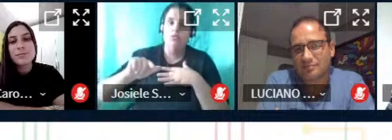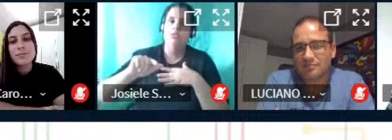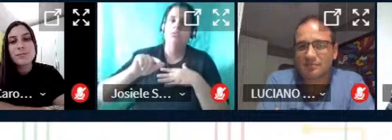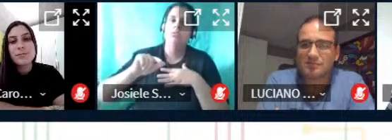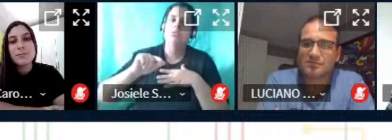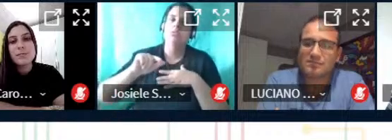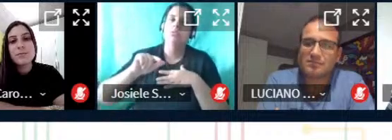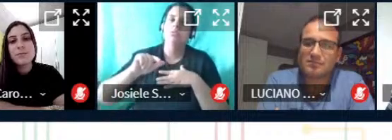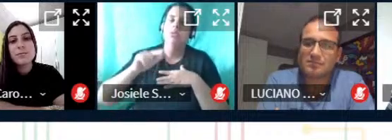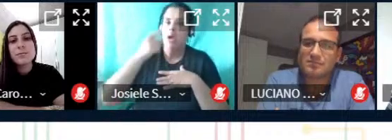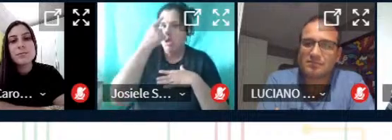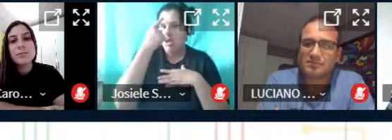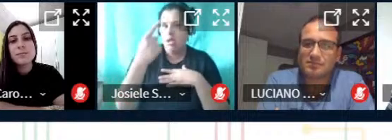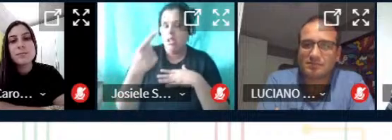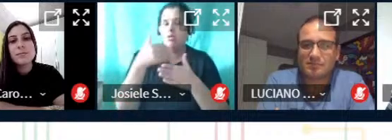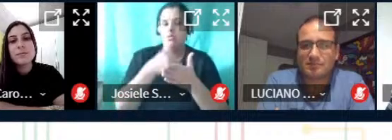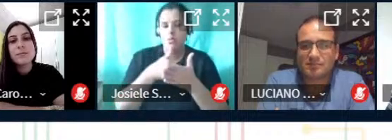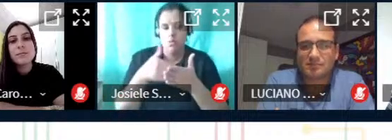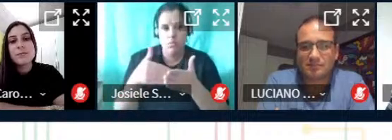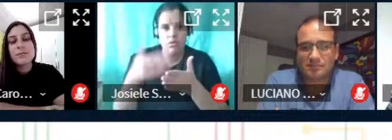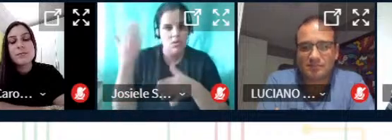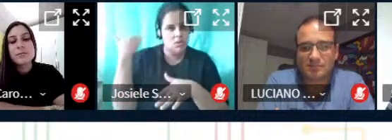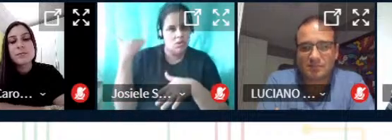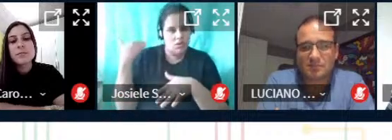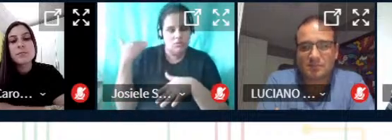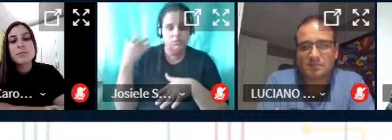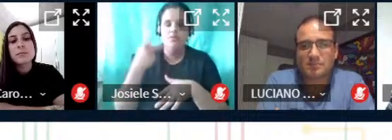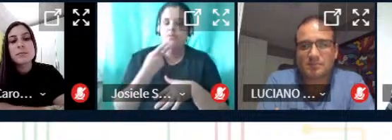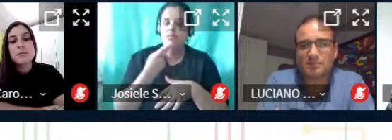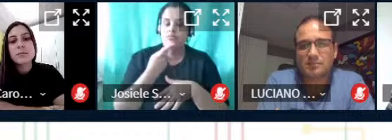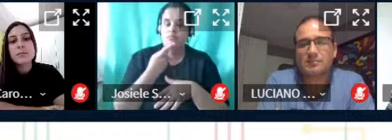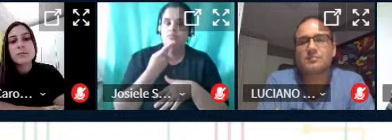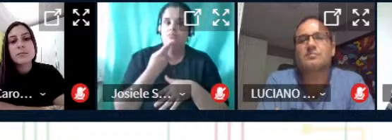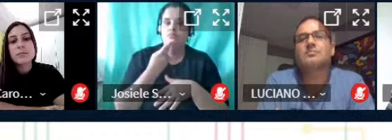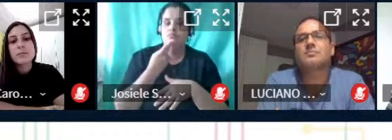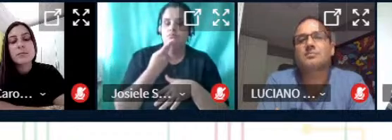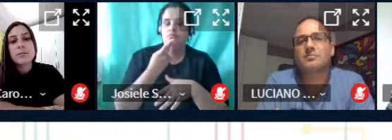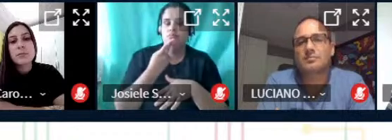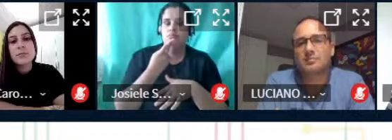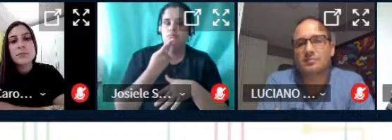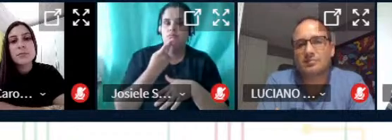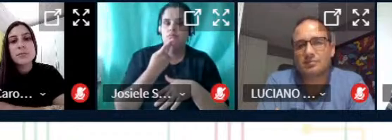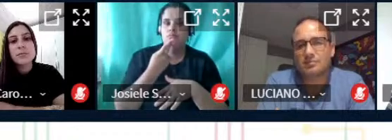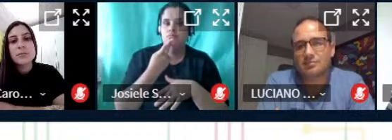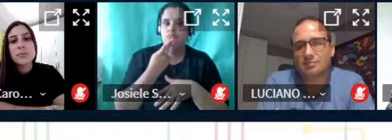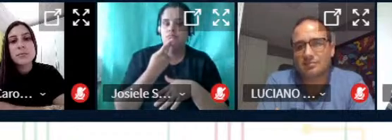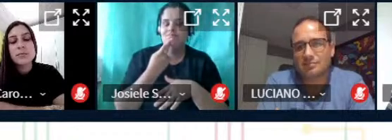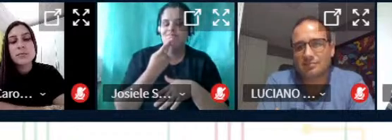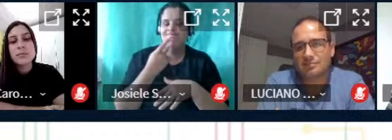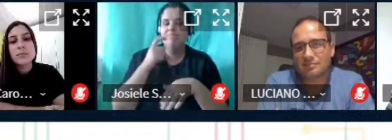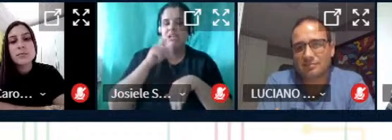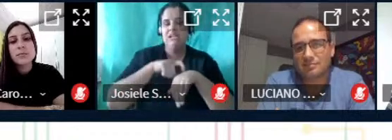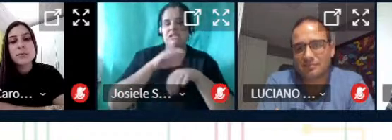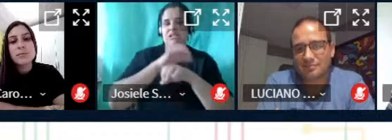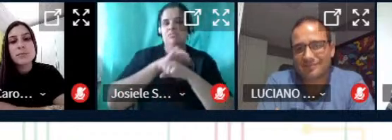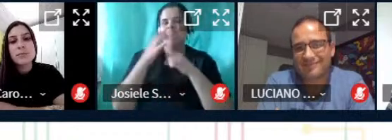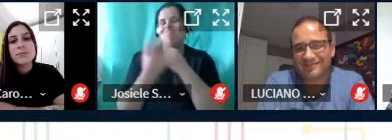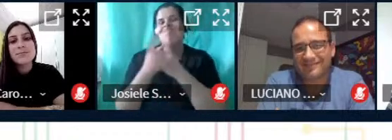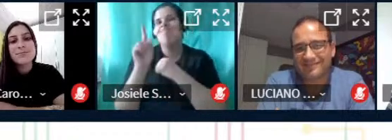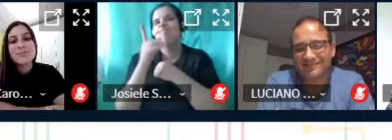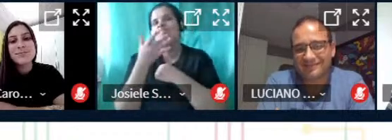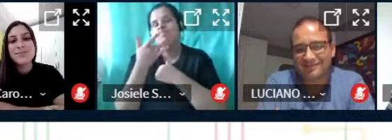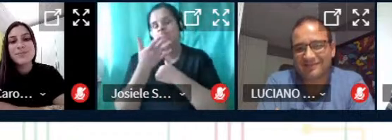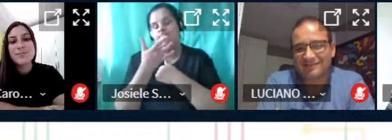a ideia lá inicial como vocês mencionam e que tempos de pandemia não tem facilitado